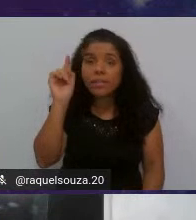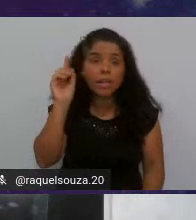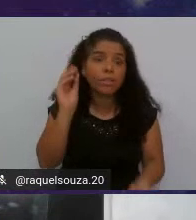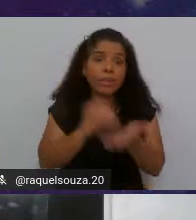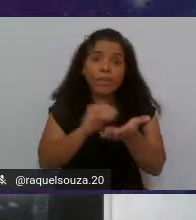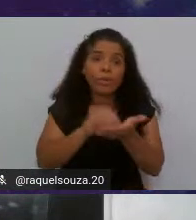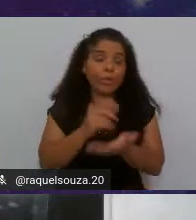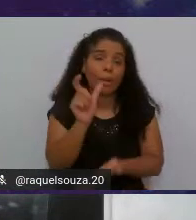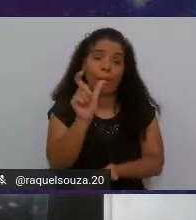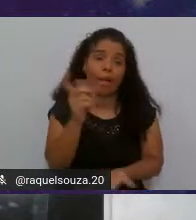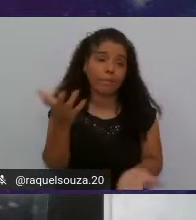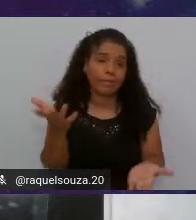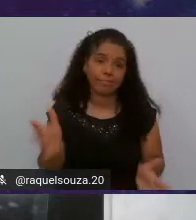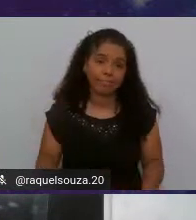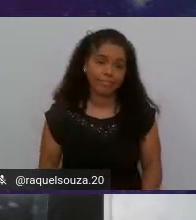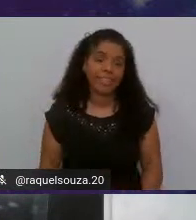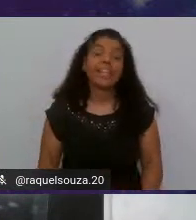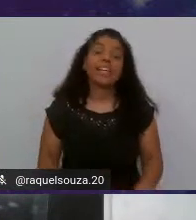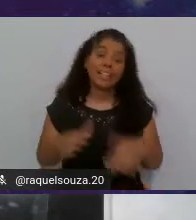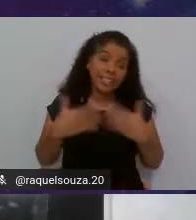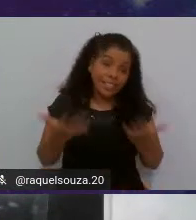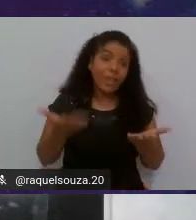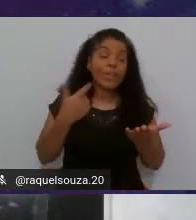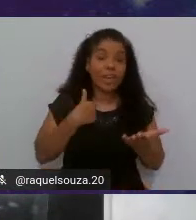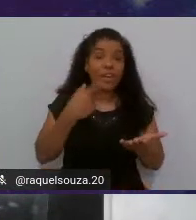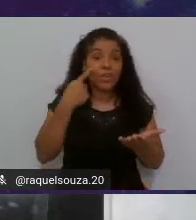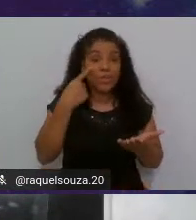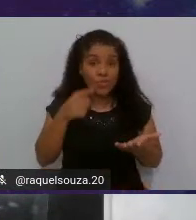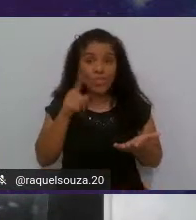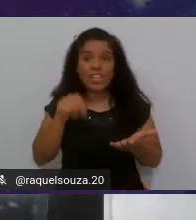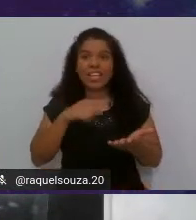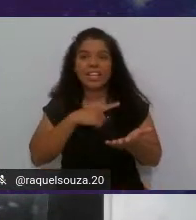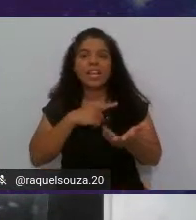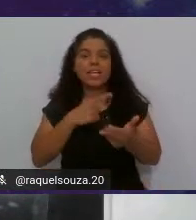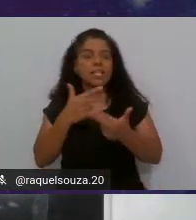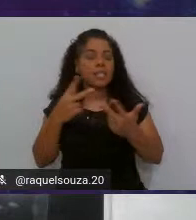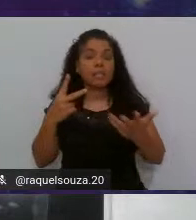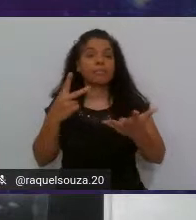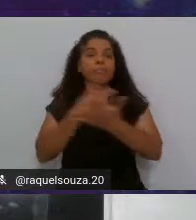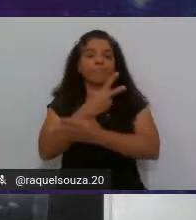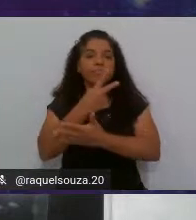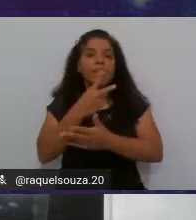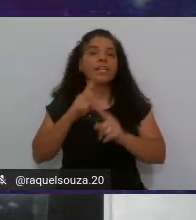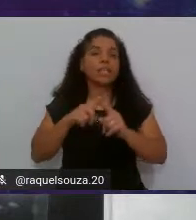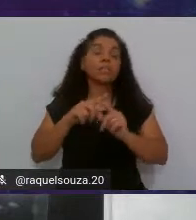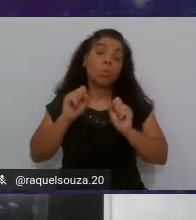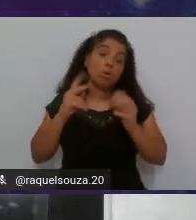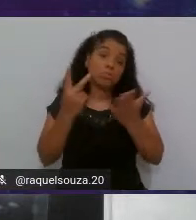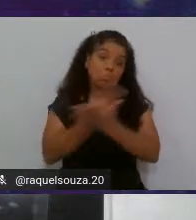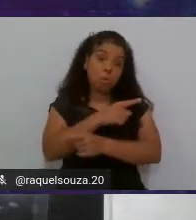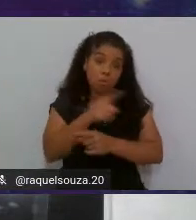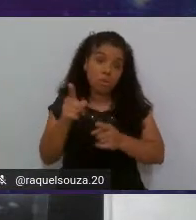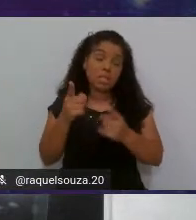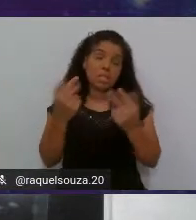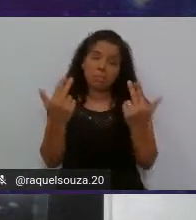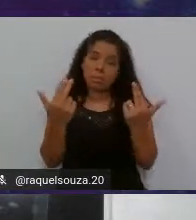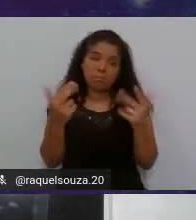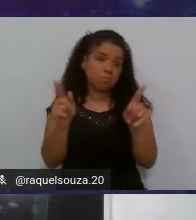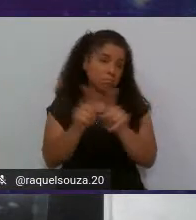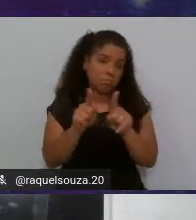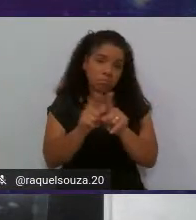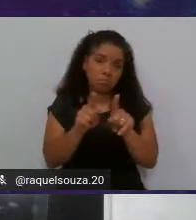palavra. Então, eu via nesses acontecimentos, pode ter acontecido com vocês coisas semelhantes também,